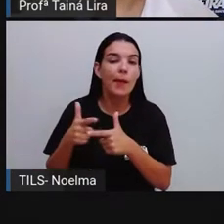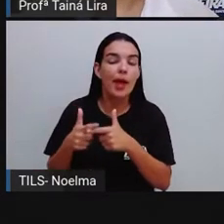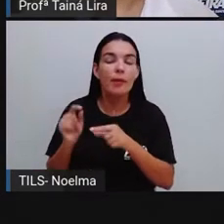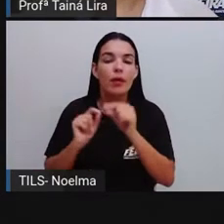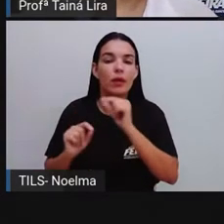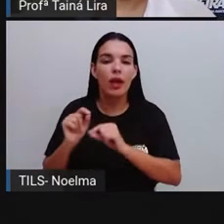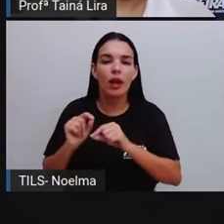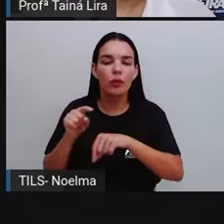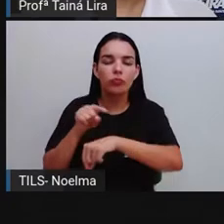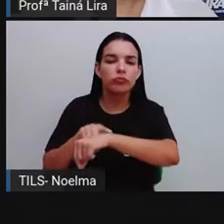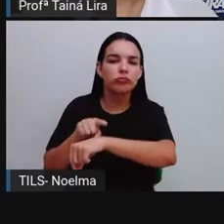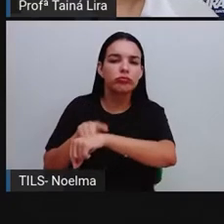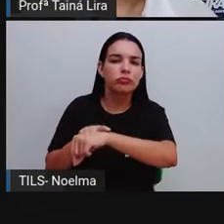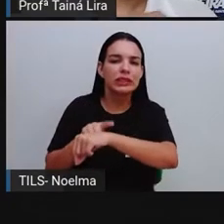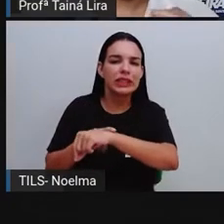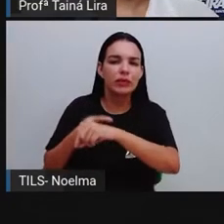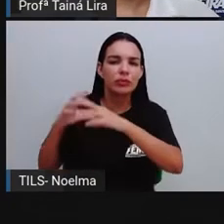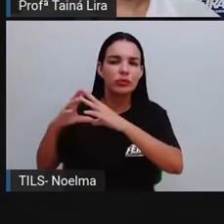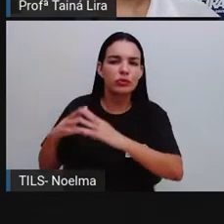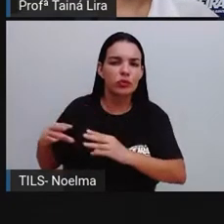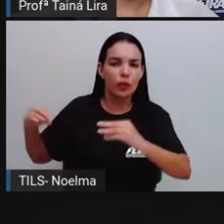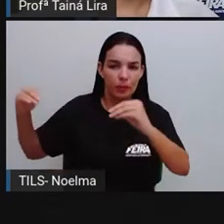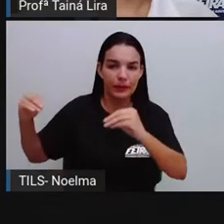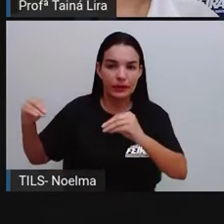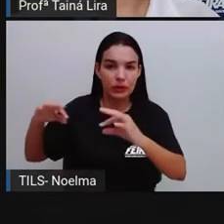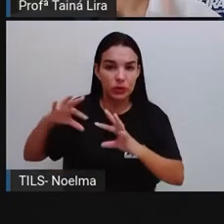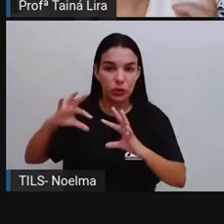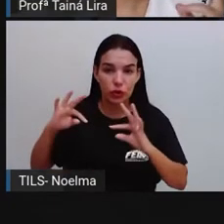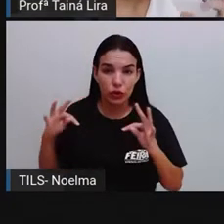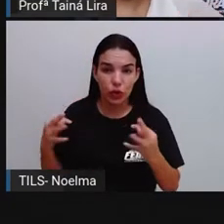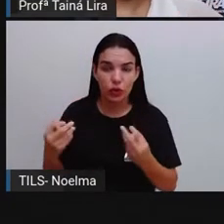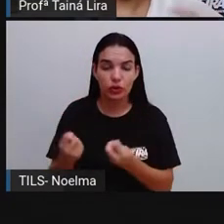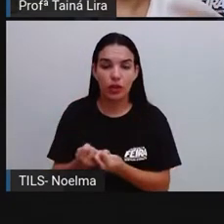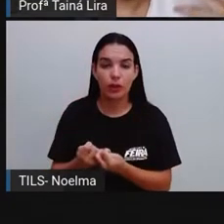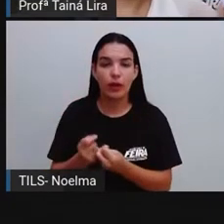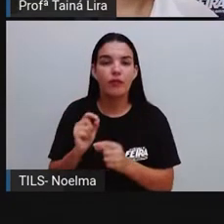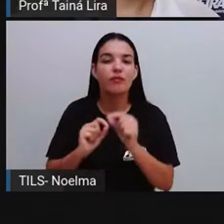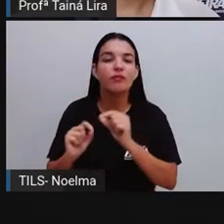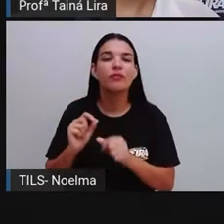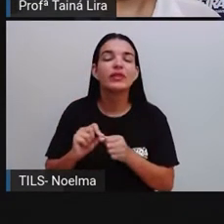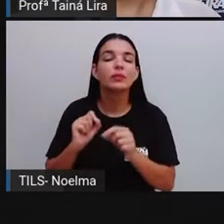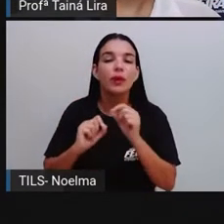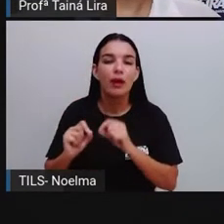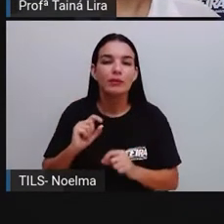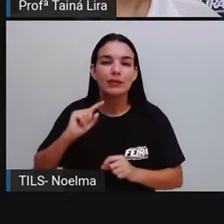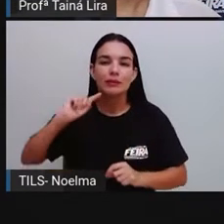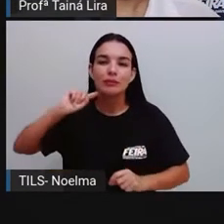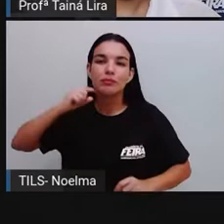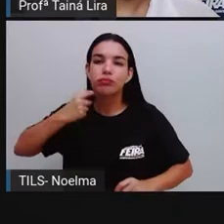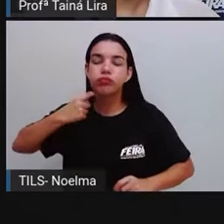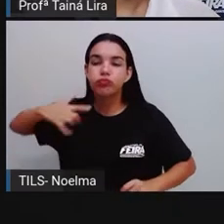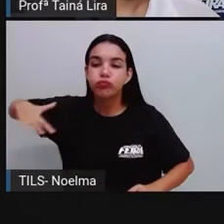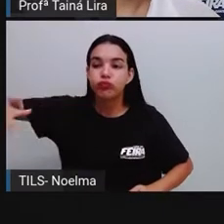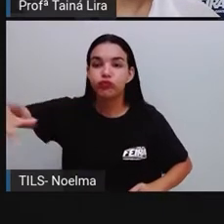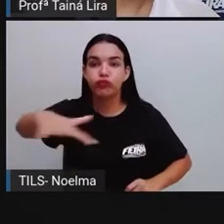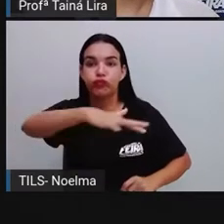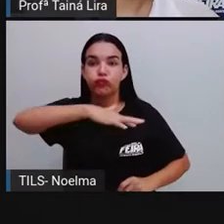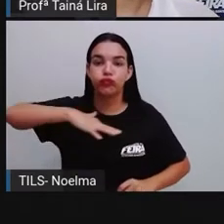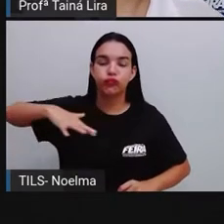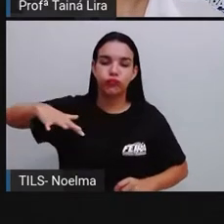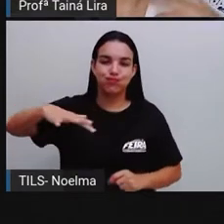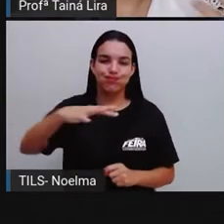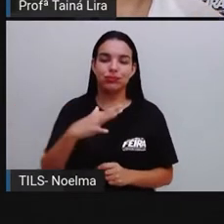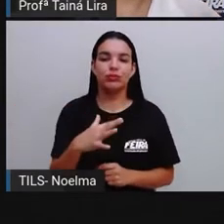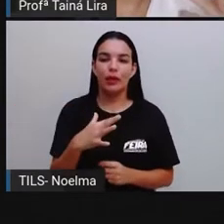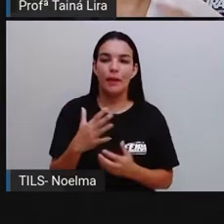tempo que ele demora para sumir completamente, ele vai poluindo o espaço, tá? Então, não é que